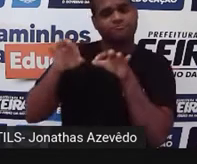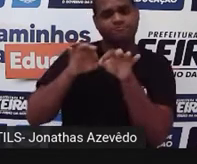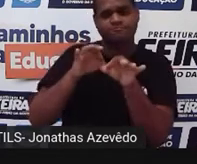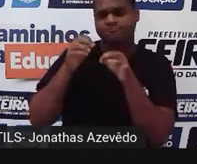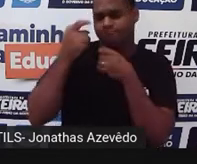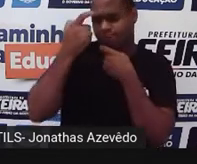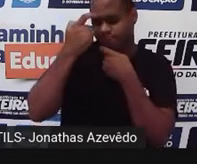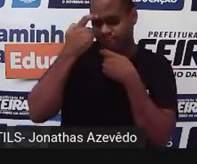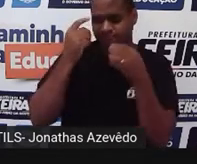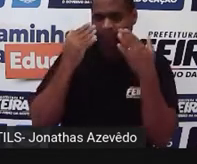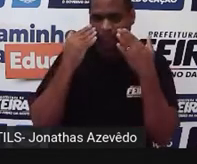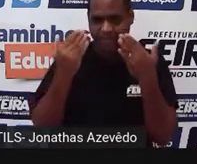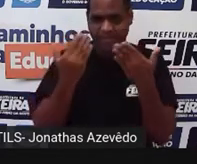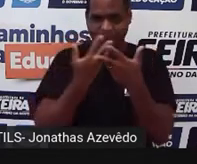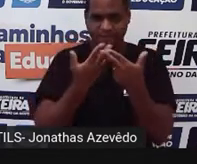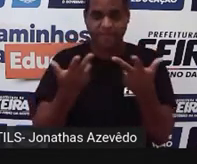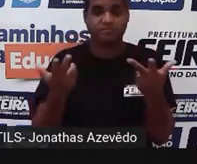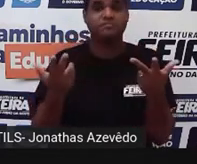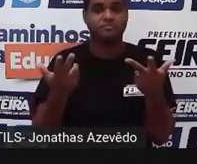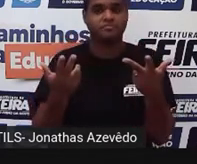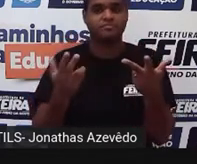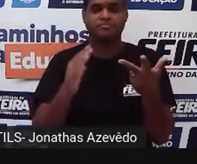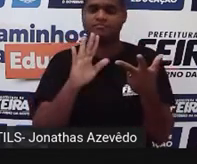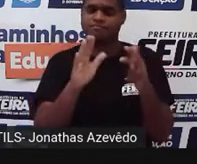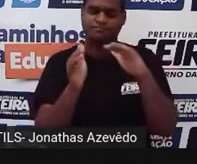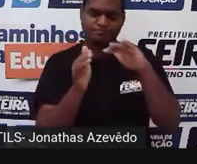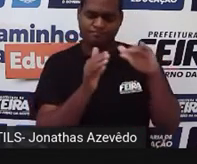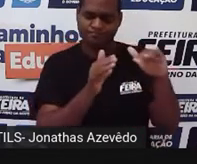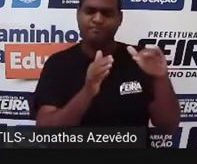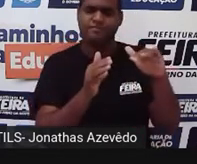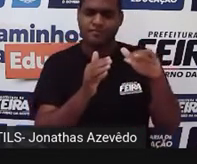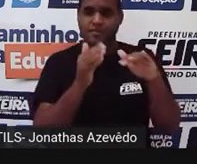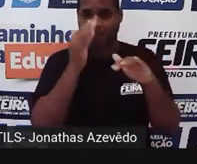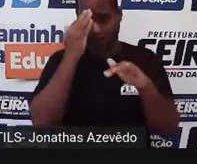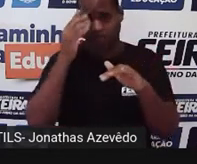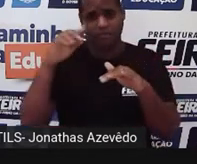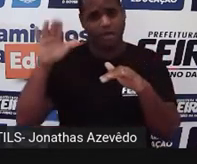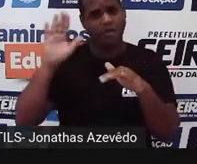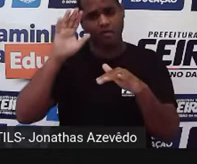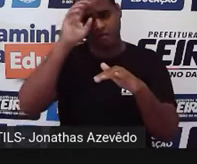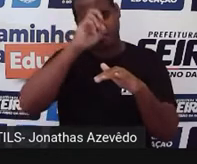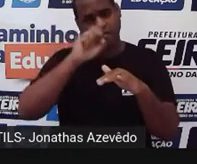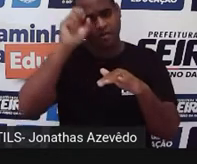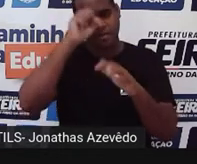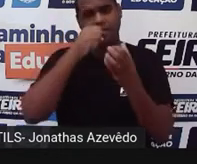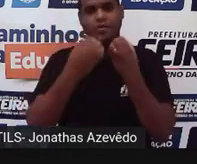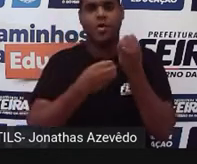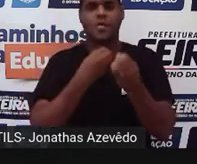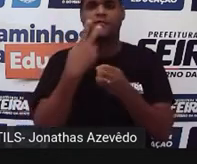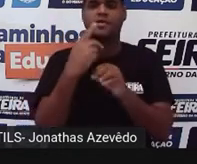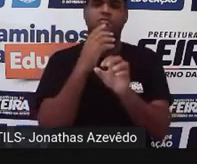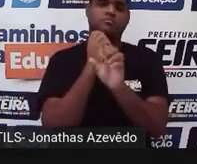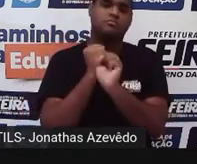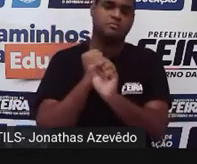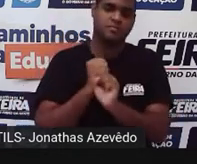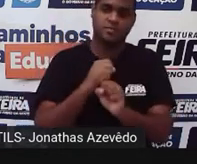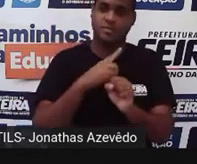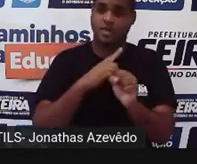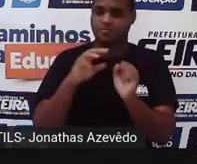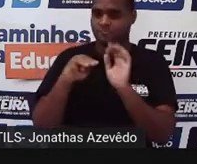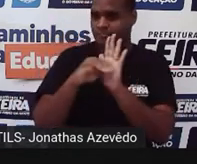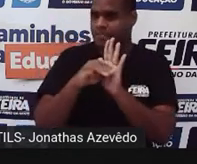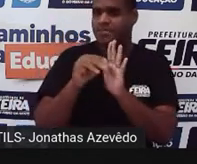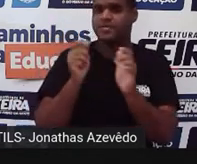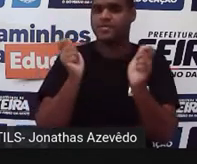de situações apresentadas. Na verdade, a gente já aprendeu a como calcular um tipo de média,